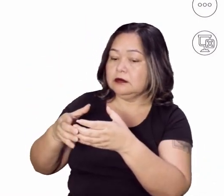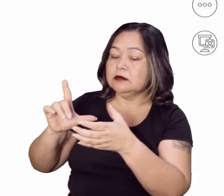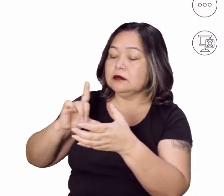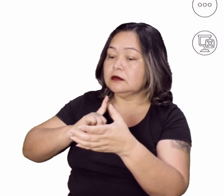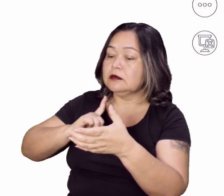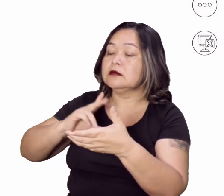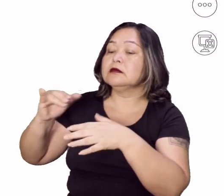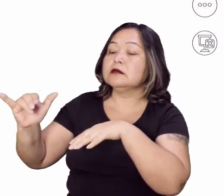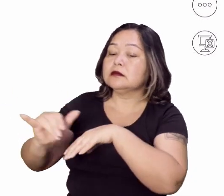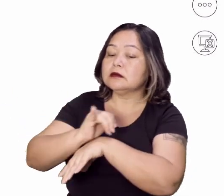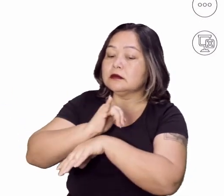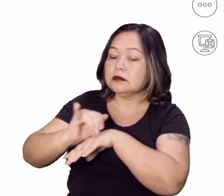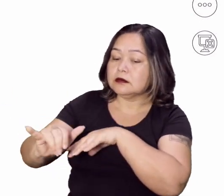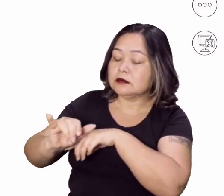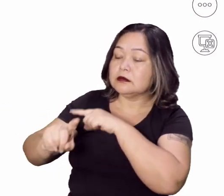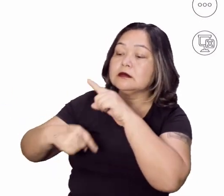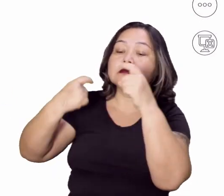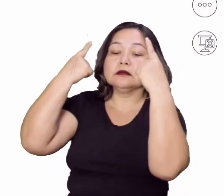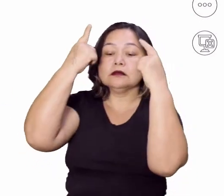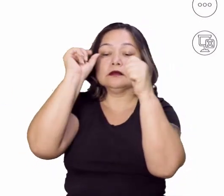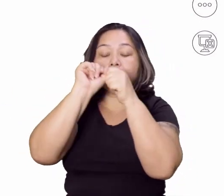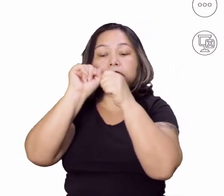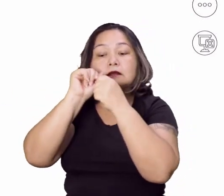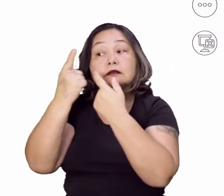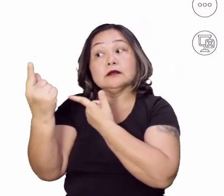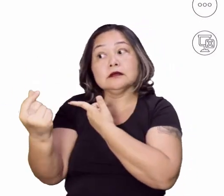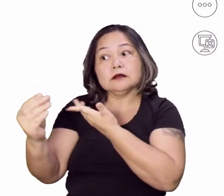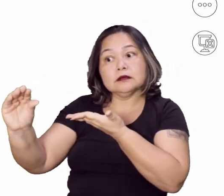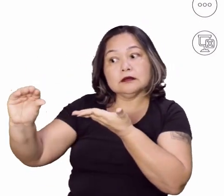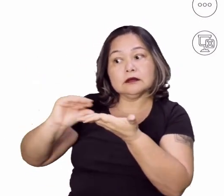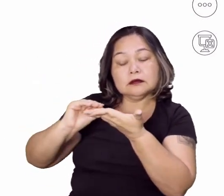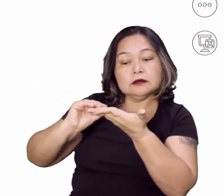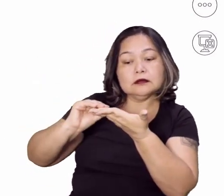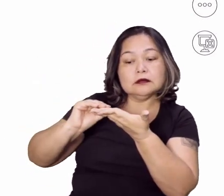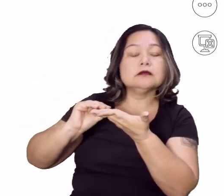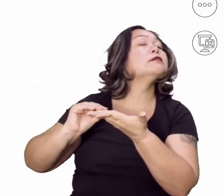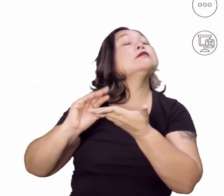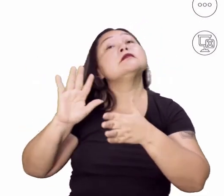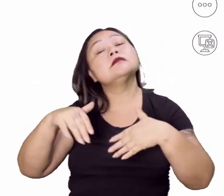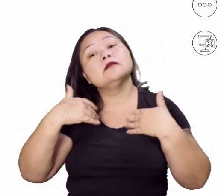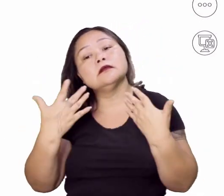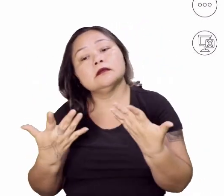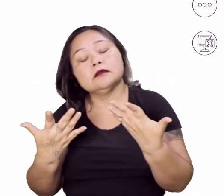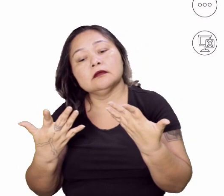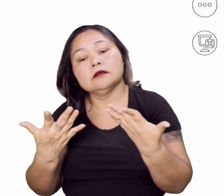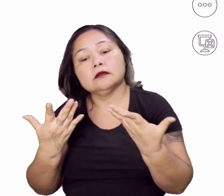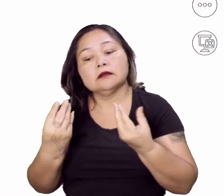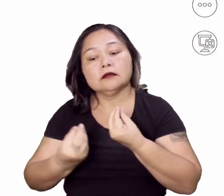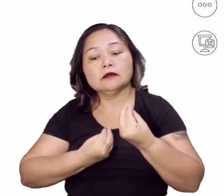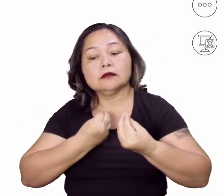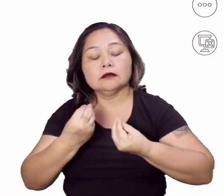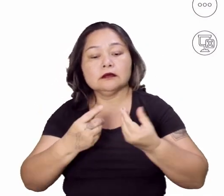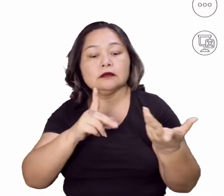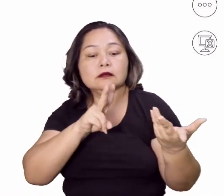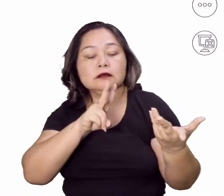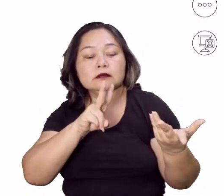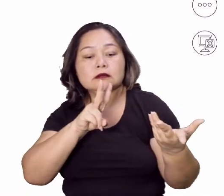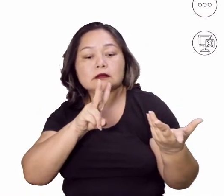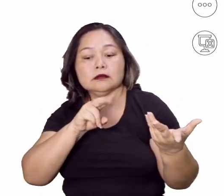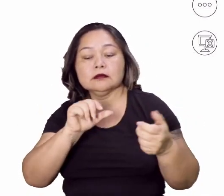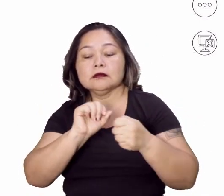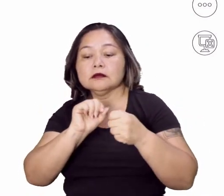estabelecer estratégias, se preocupar com a questão financeira, né? Quais são as ações que eu vou